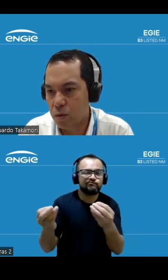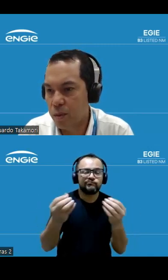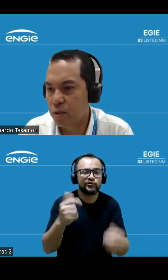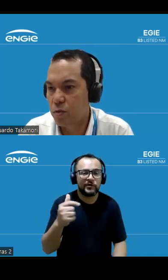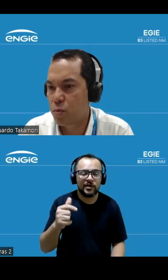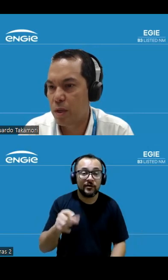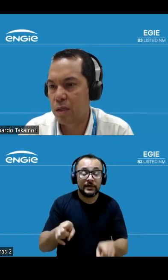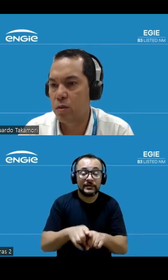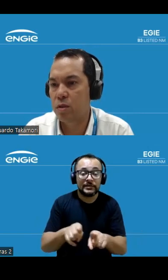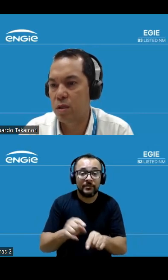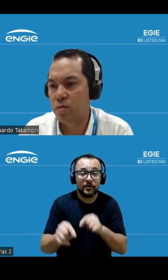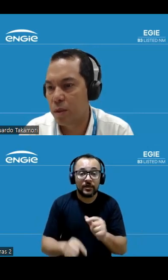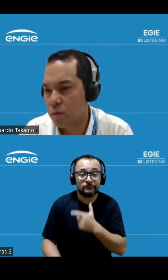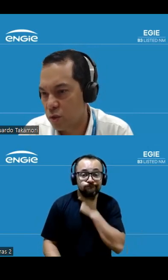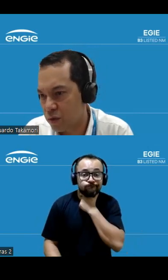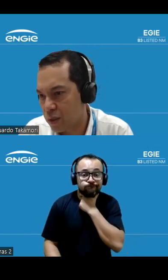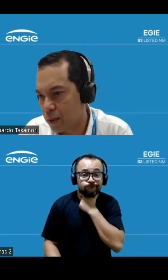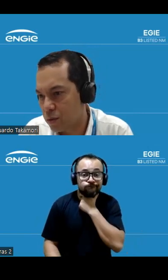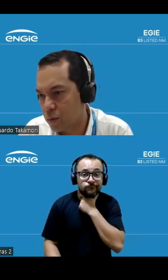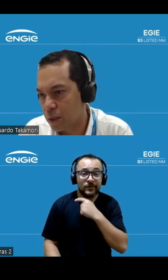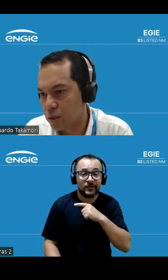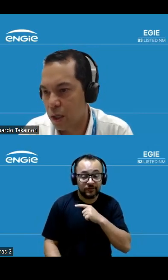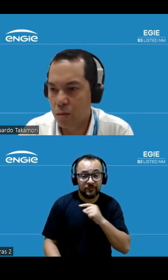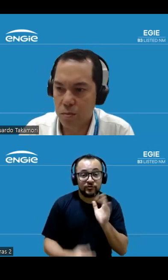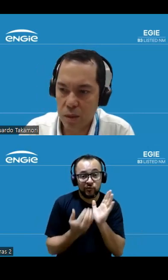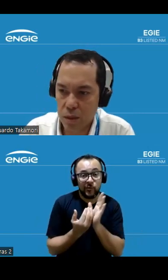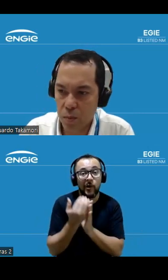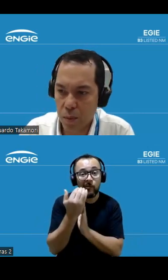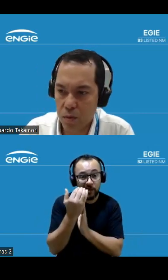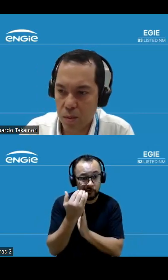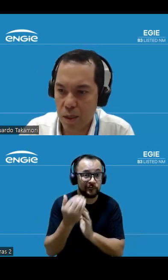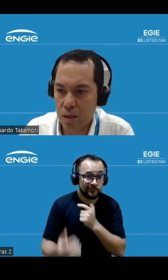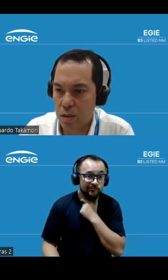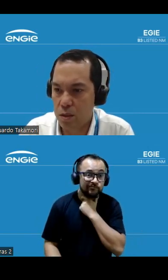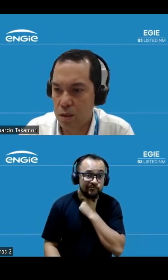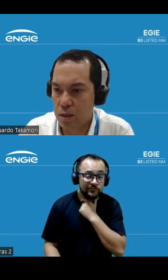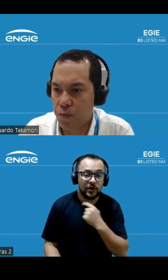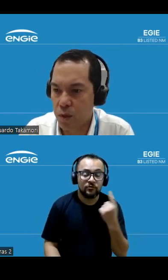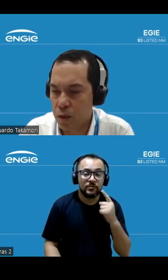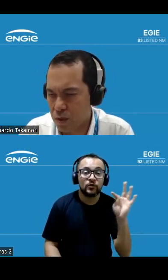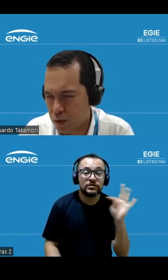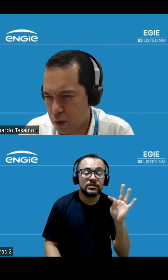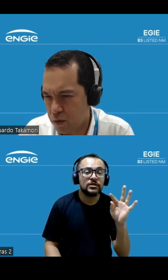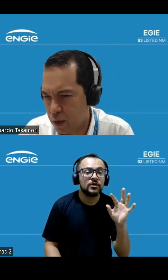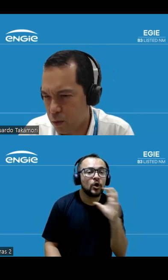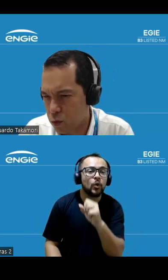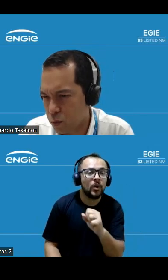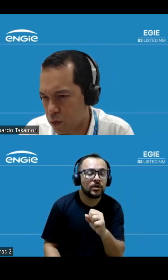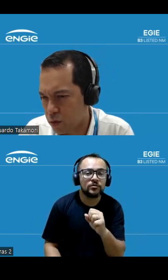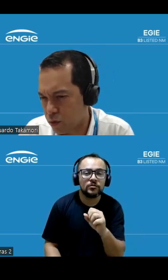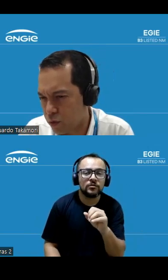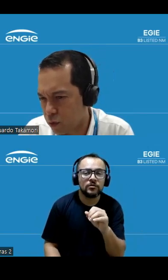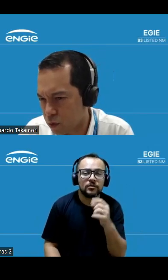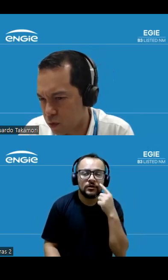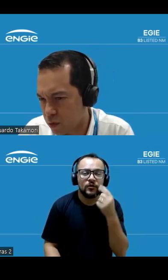também totalmente desesperado a gente teve um aumento de endividamento marginal no primeiro trimestre a gente tinha se vocês forem ver os